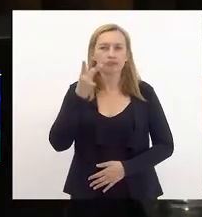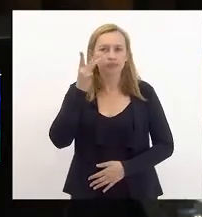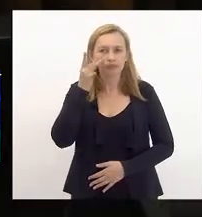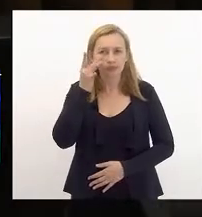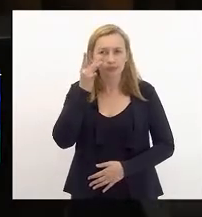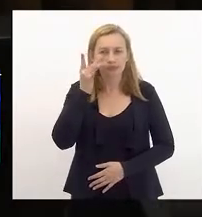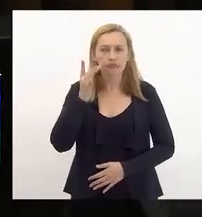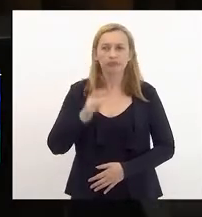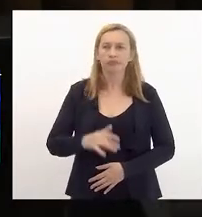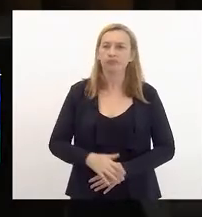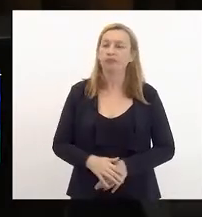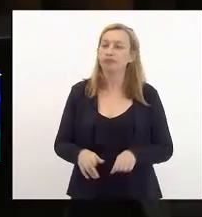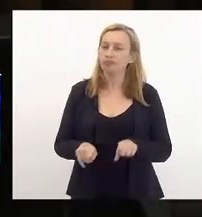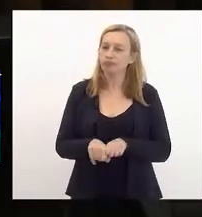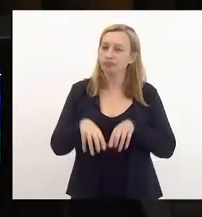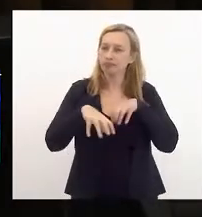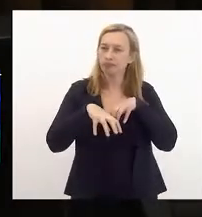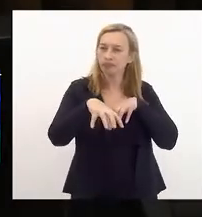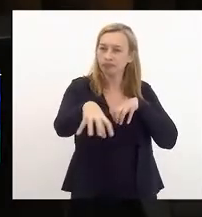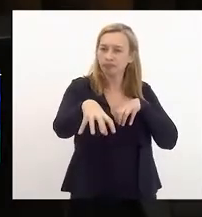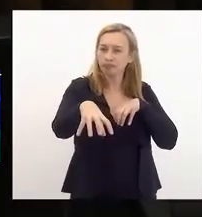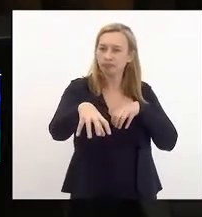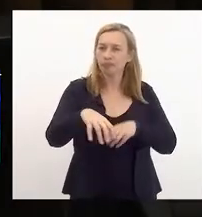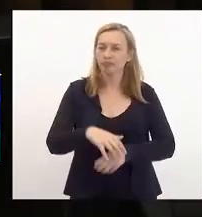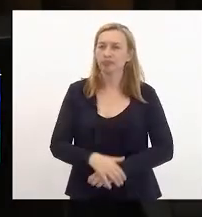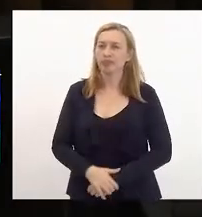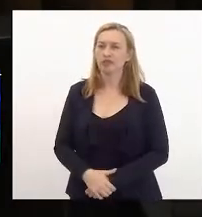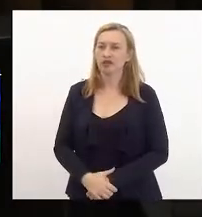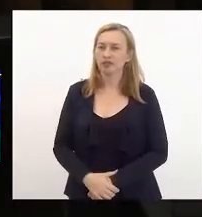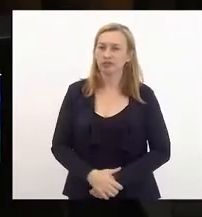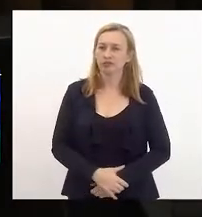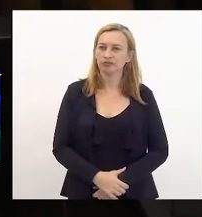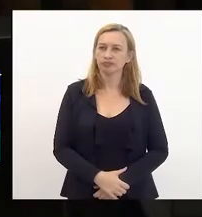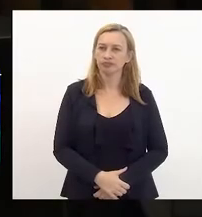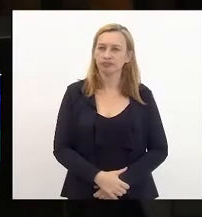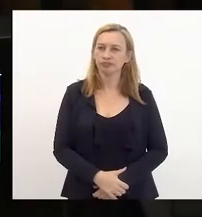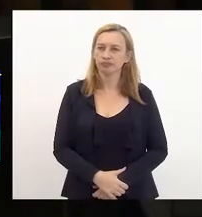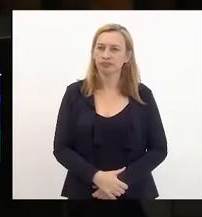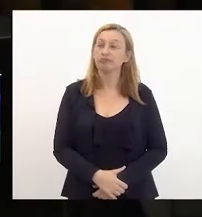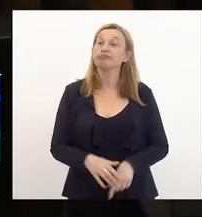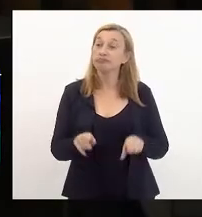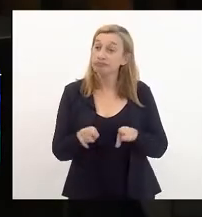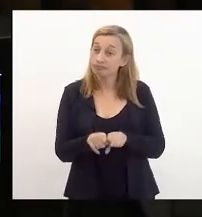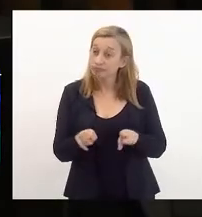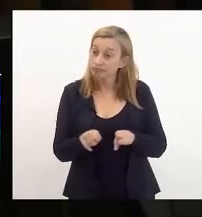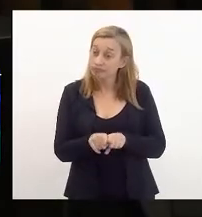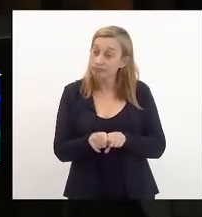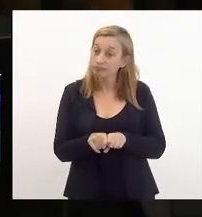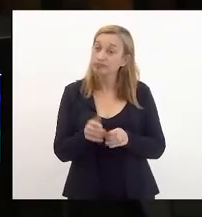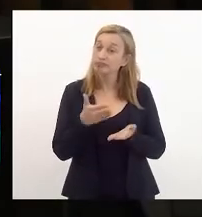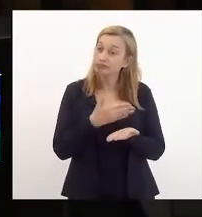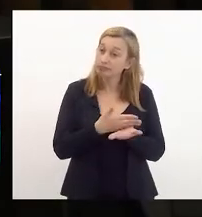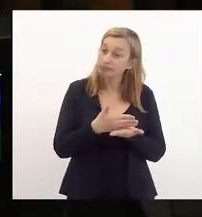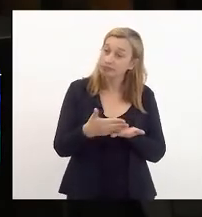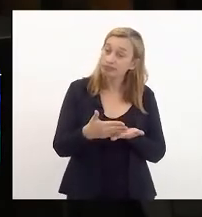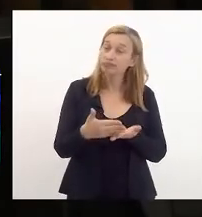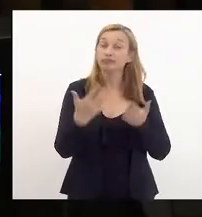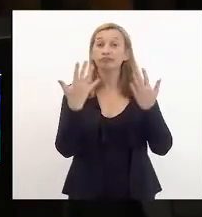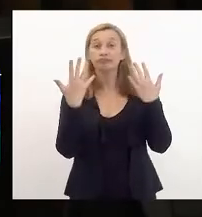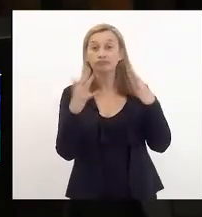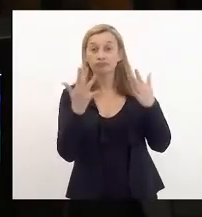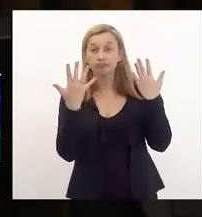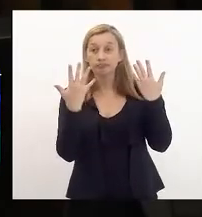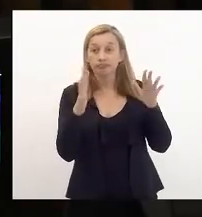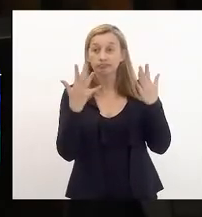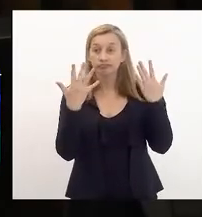e de forma remota. Queria também iniciar saudando